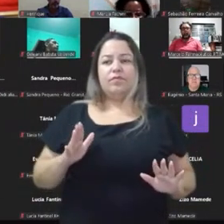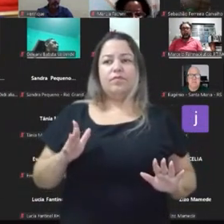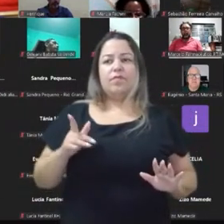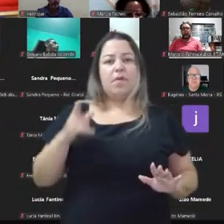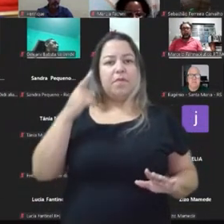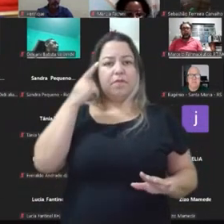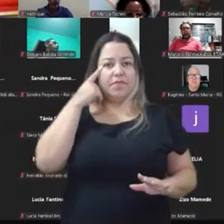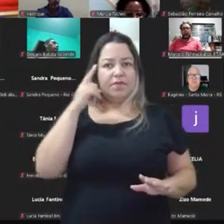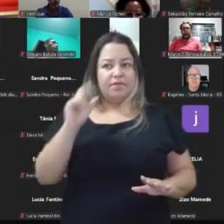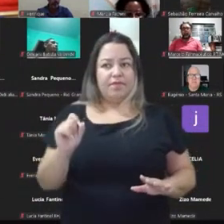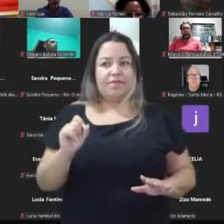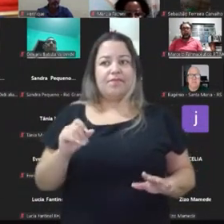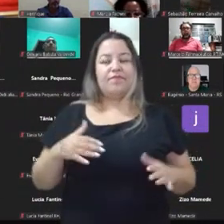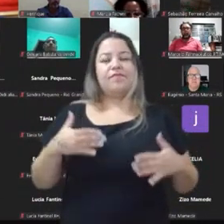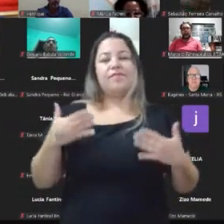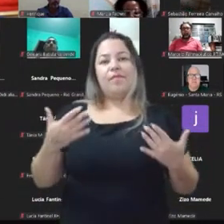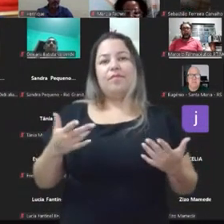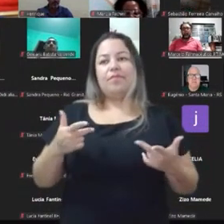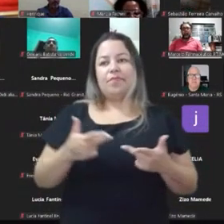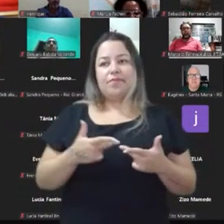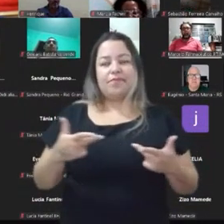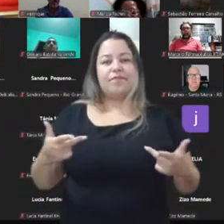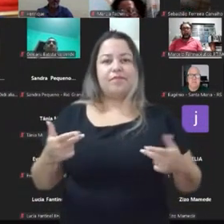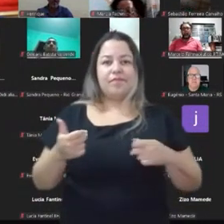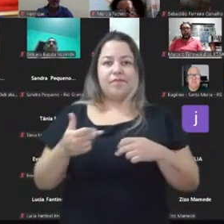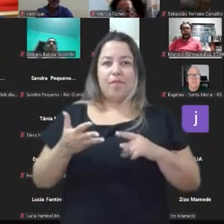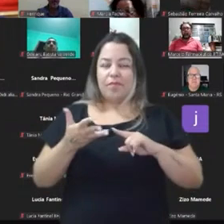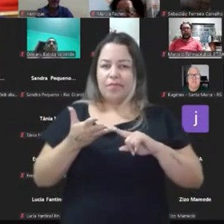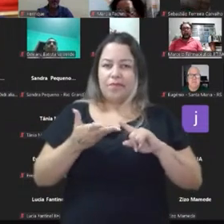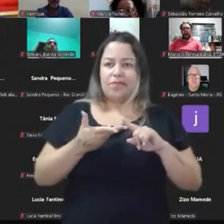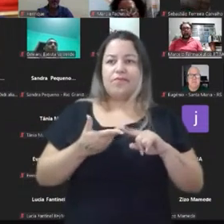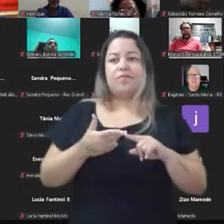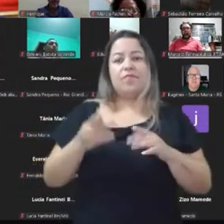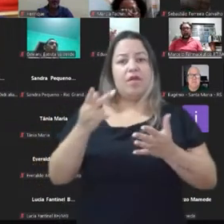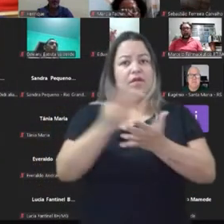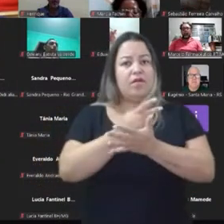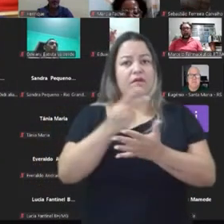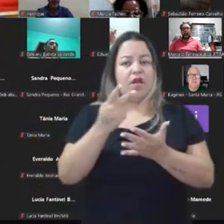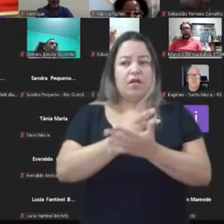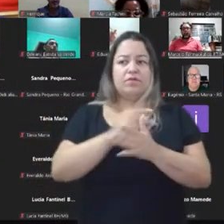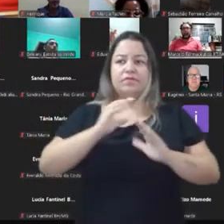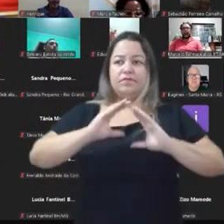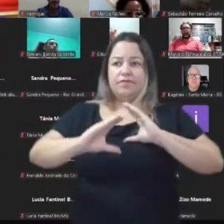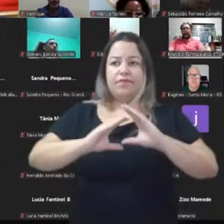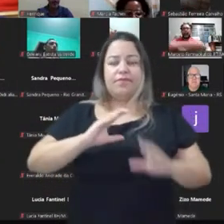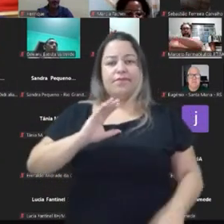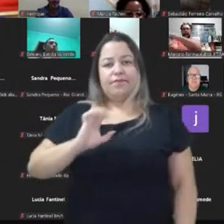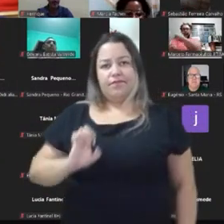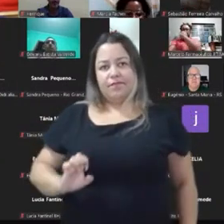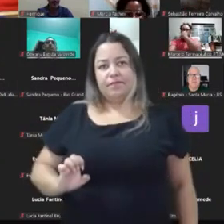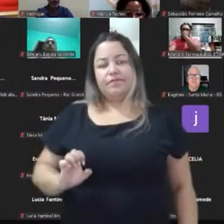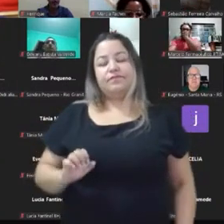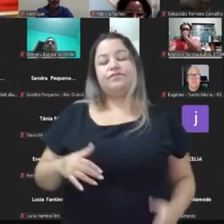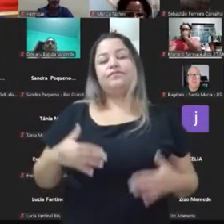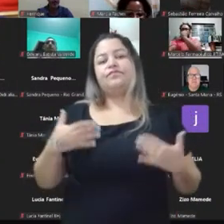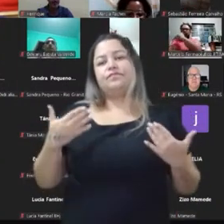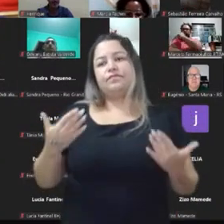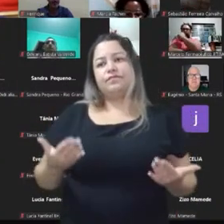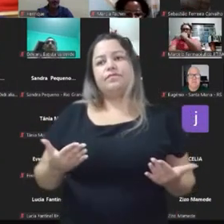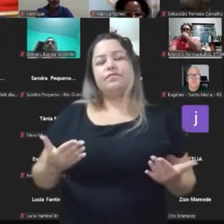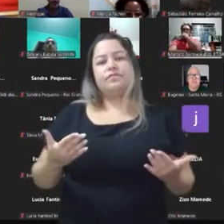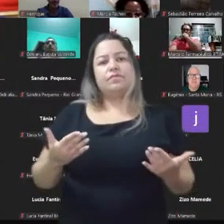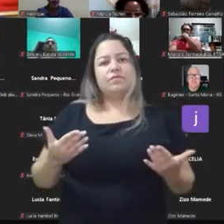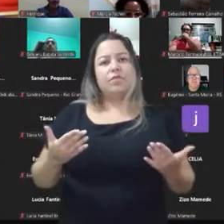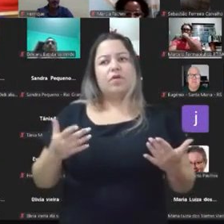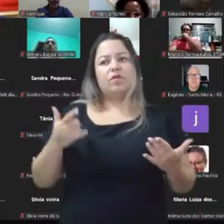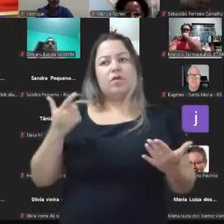vocês que estavam fazendo essa coisa da quantidade de gente, quer dizer, que é que está errado na comunicação da esquerda. Então, eu trago essa perspectiva